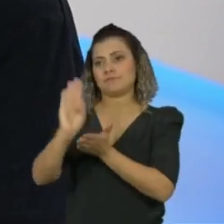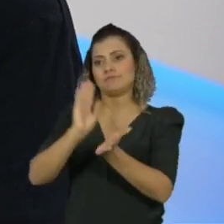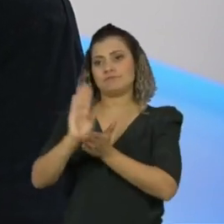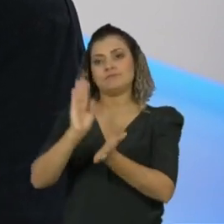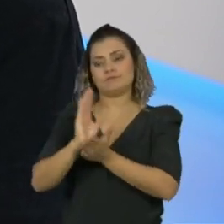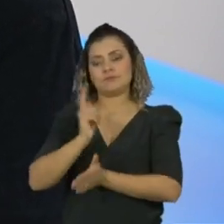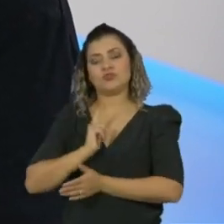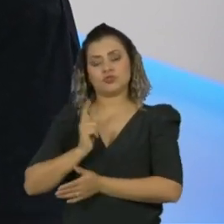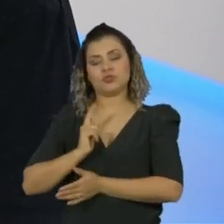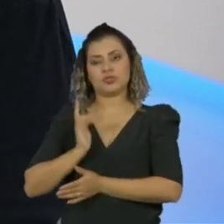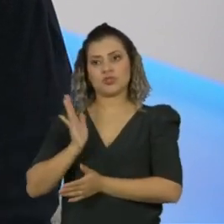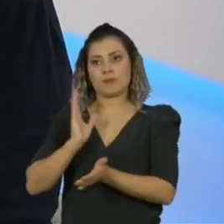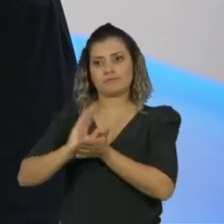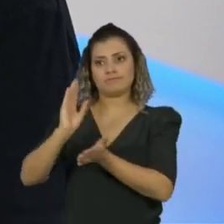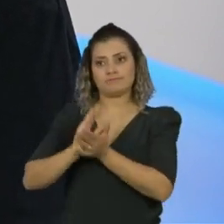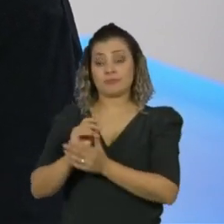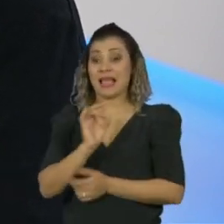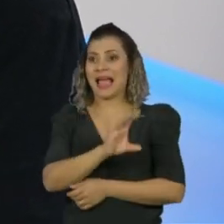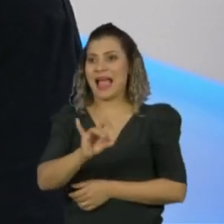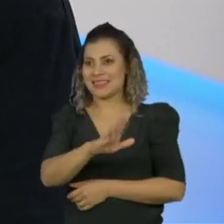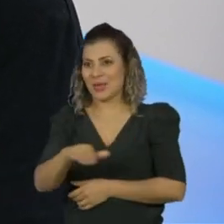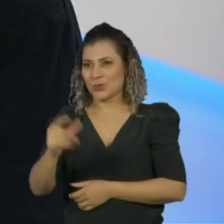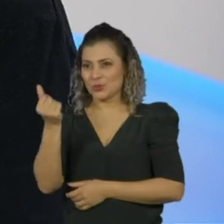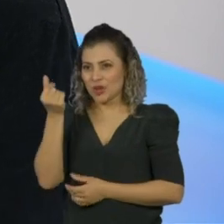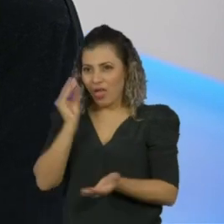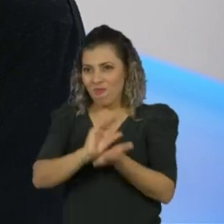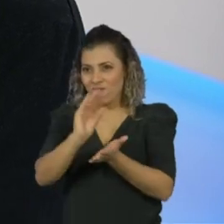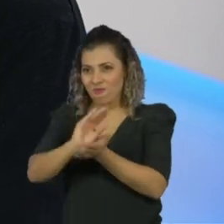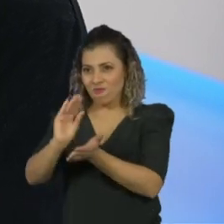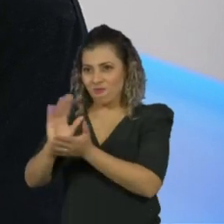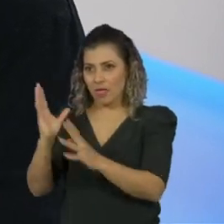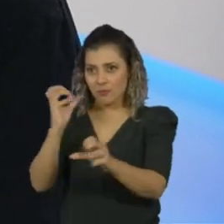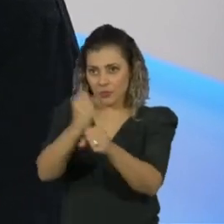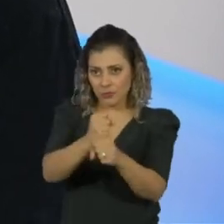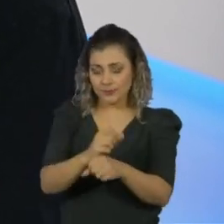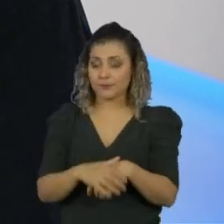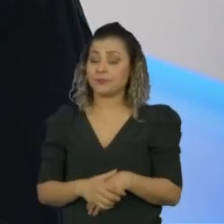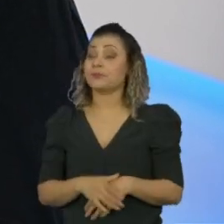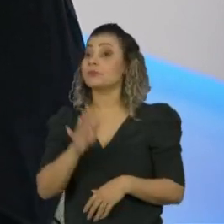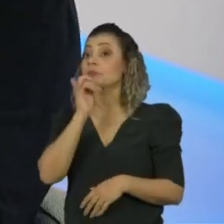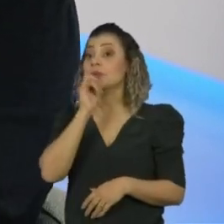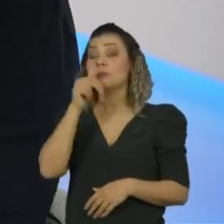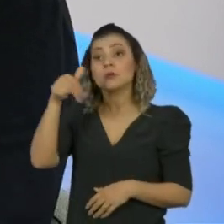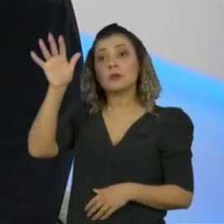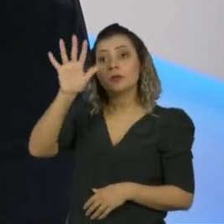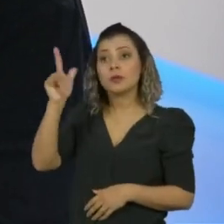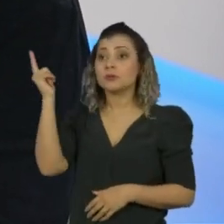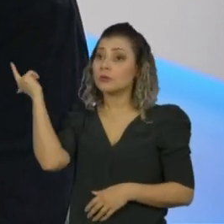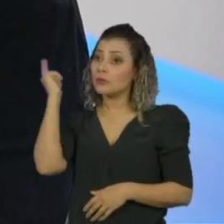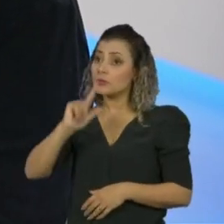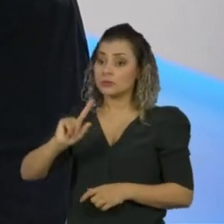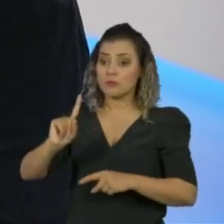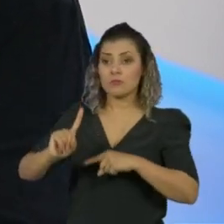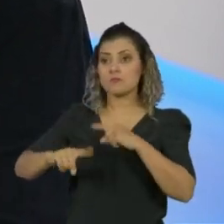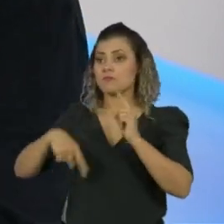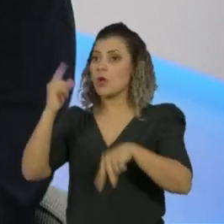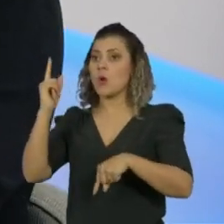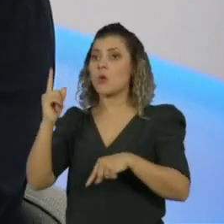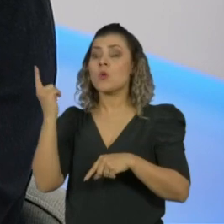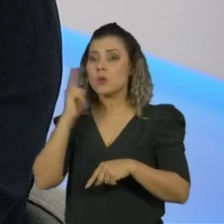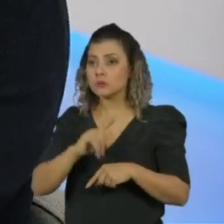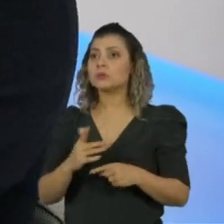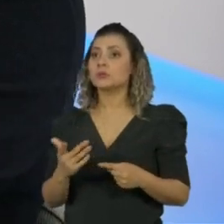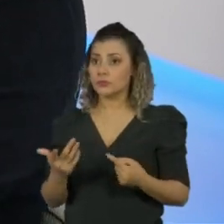por aluno alto. O aconteceu com a educação do Nordeste básica? Toda ela reagiu a